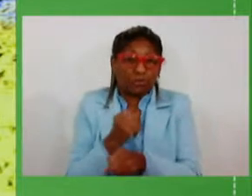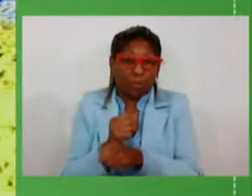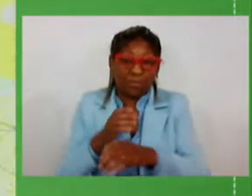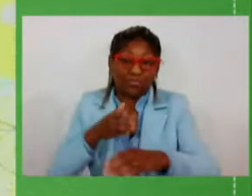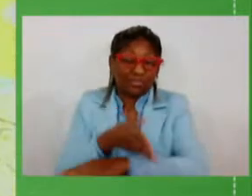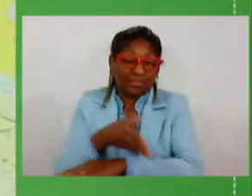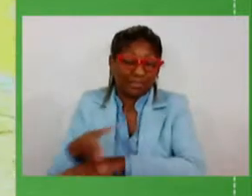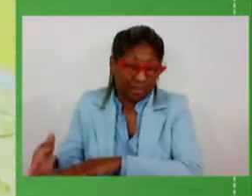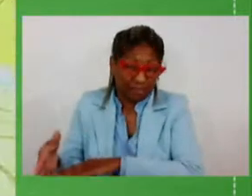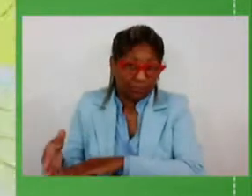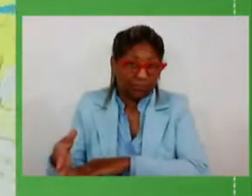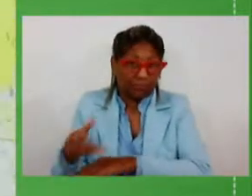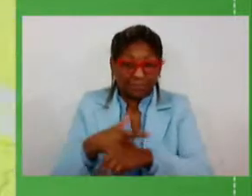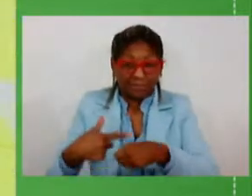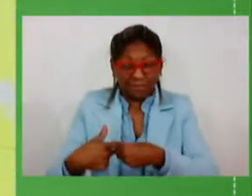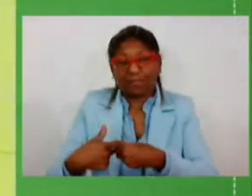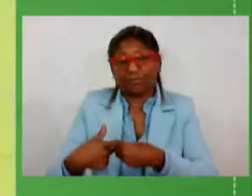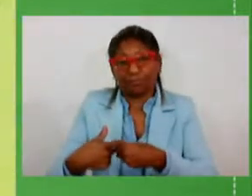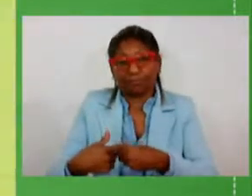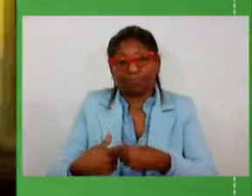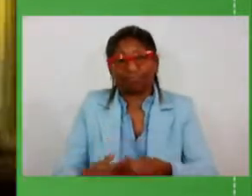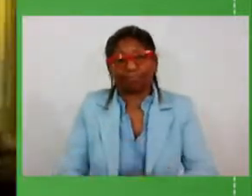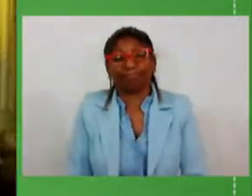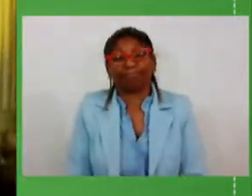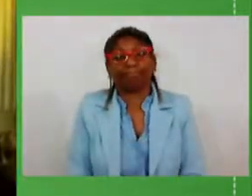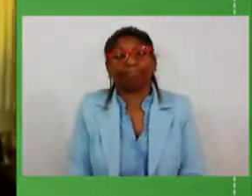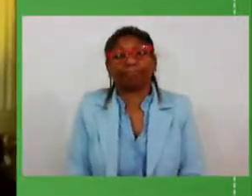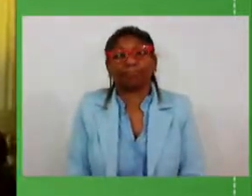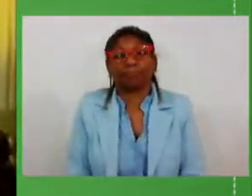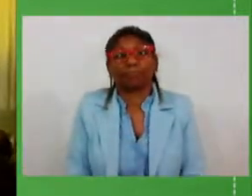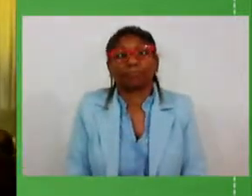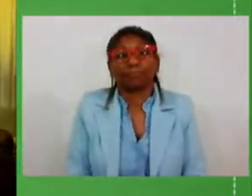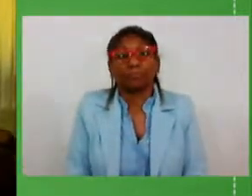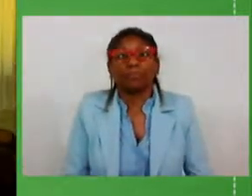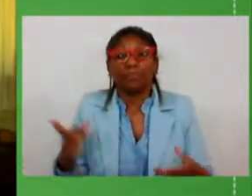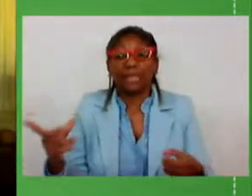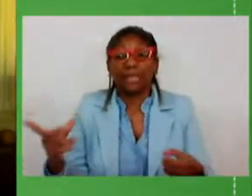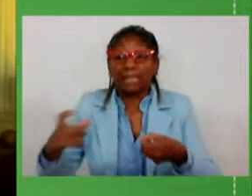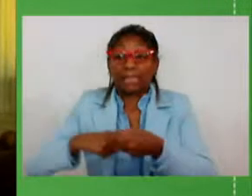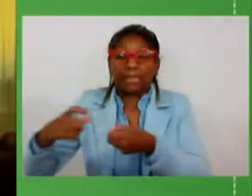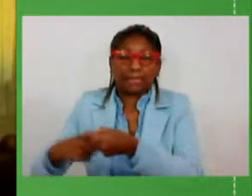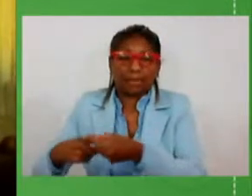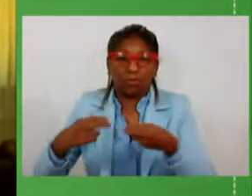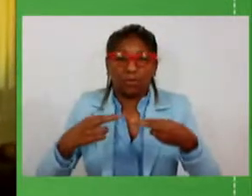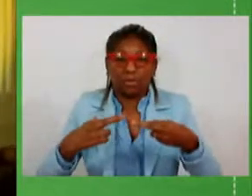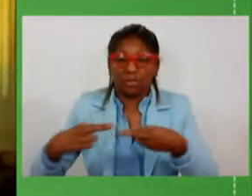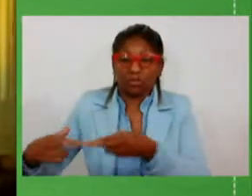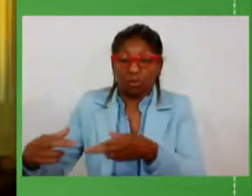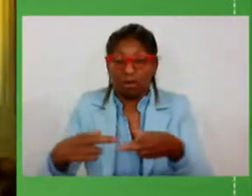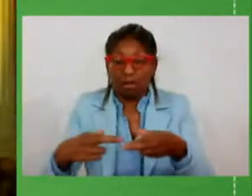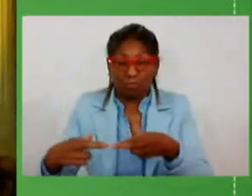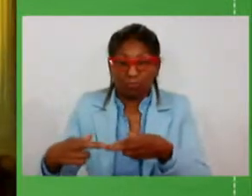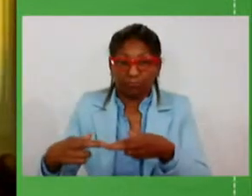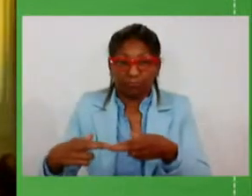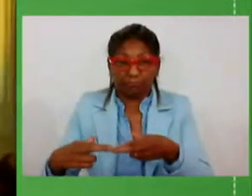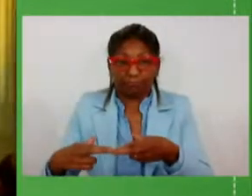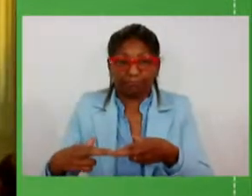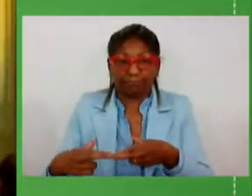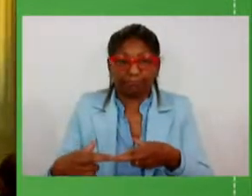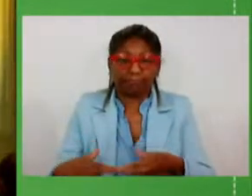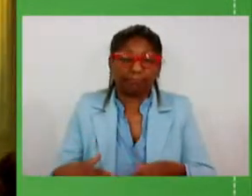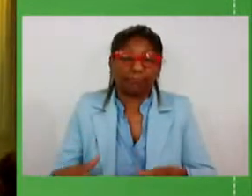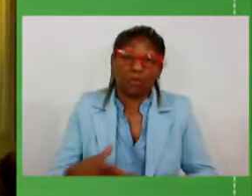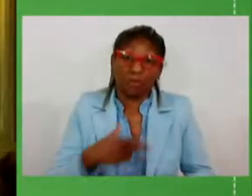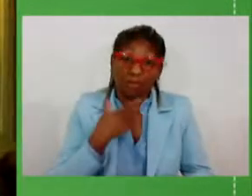municipais nós vamos às ligações regionais como eu disse outro